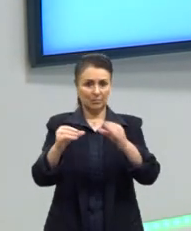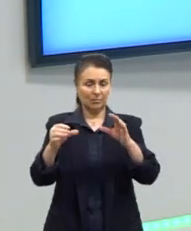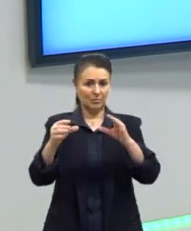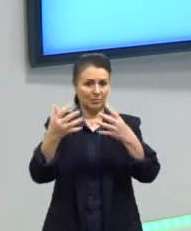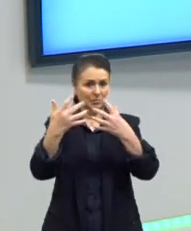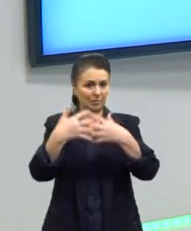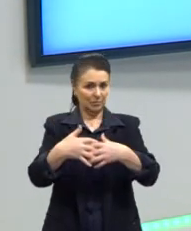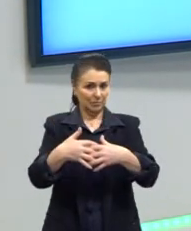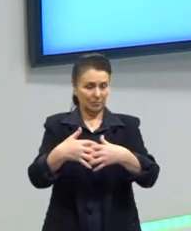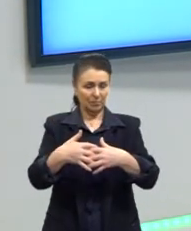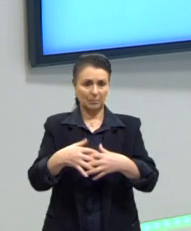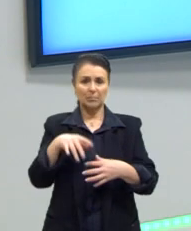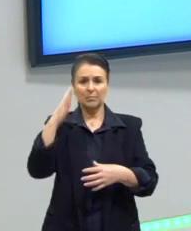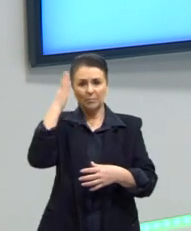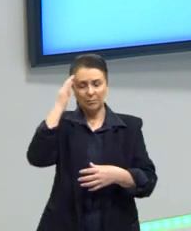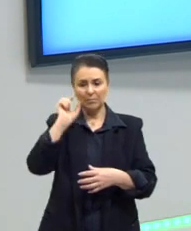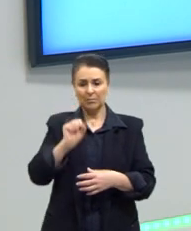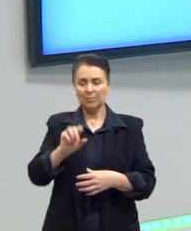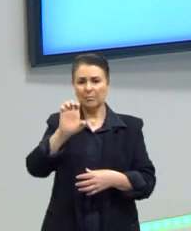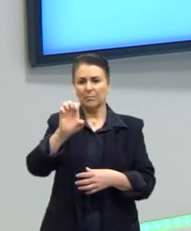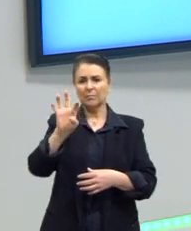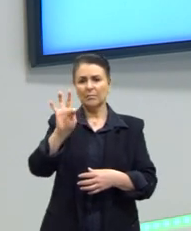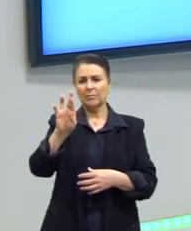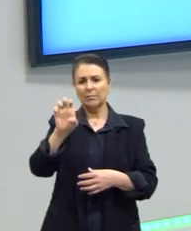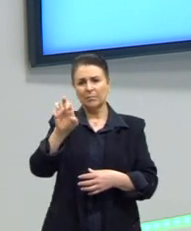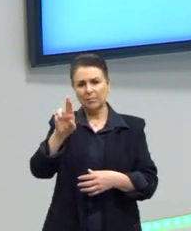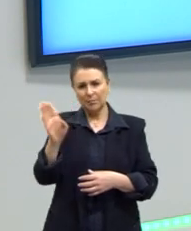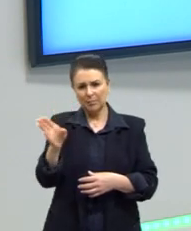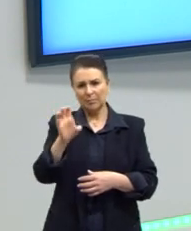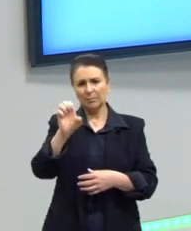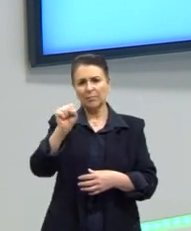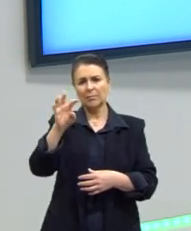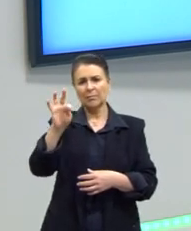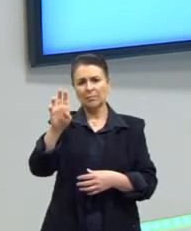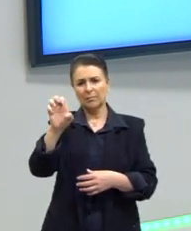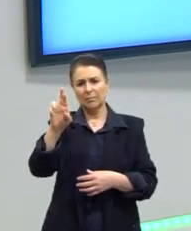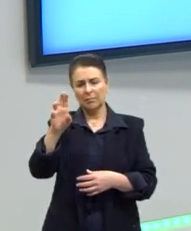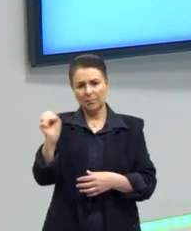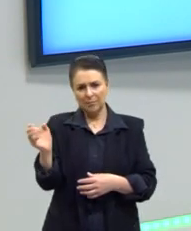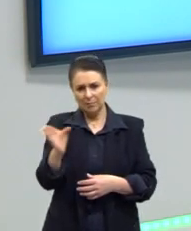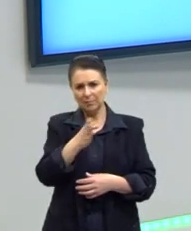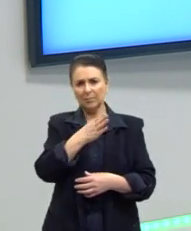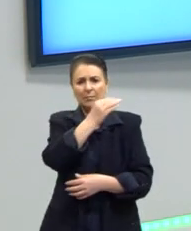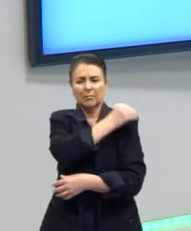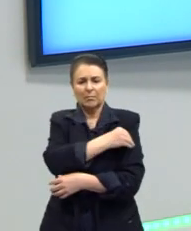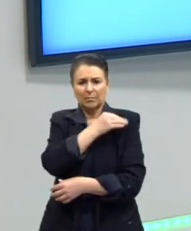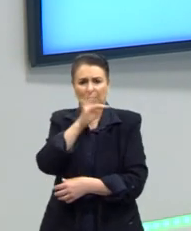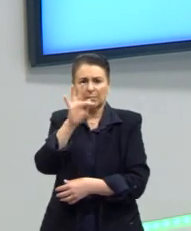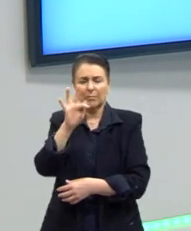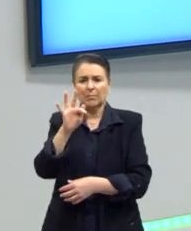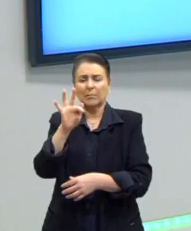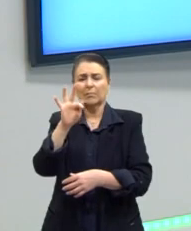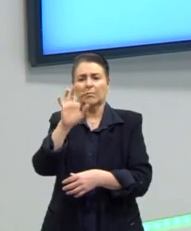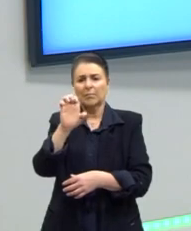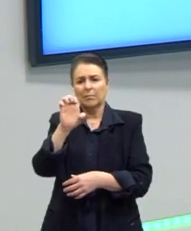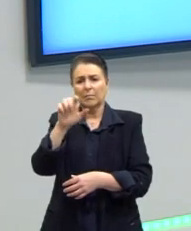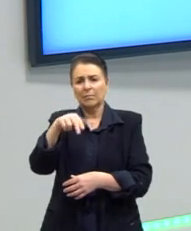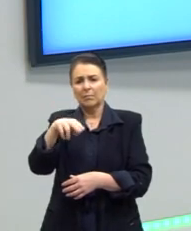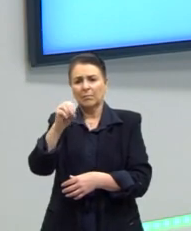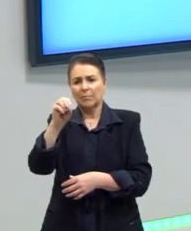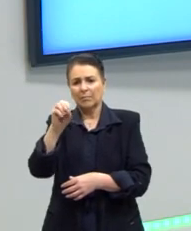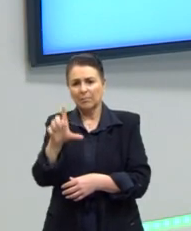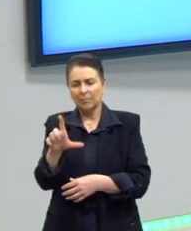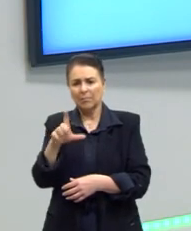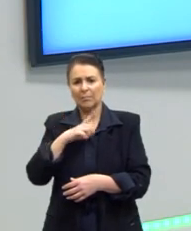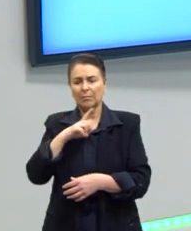Então, tu tem que saber de quem estamos falando, se é um éter, se é um éster, se é uma amina, se é um álcool, se é um fenol, principalmente a questão do